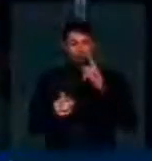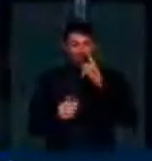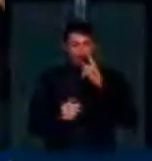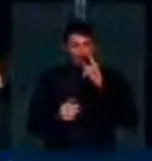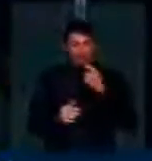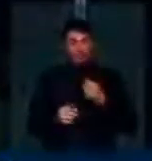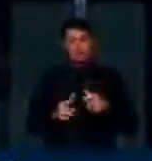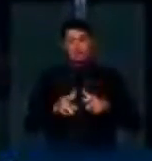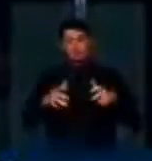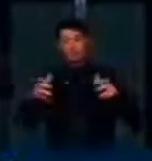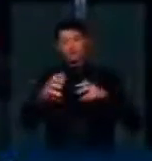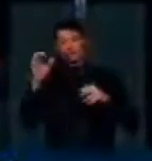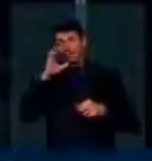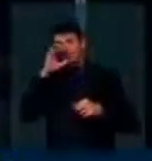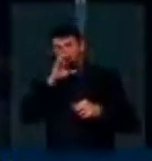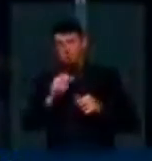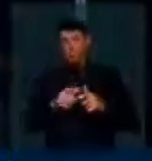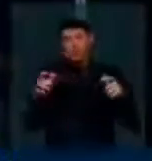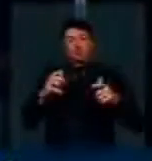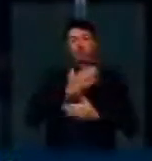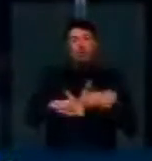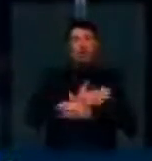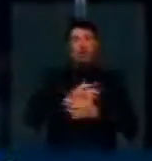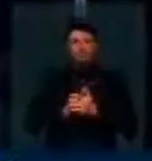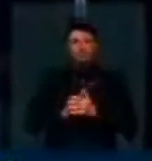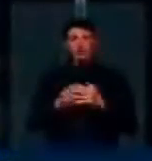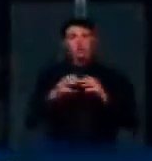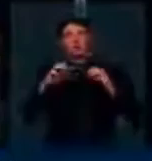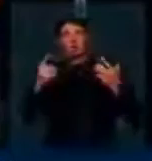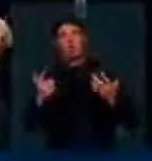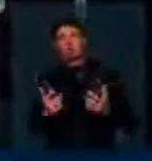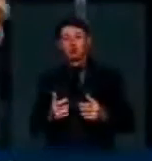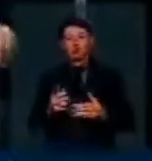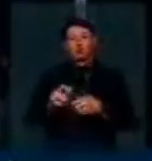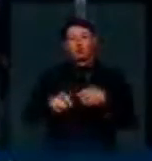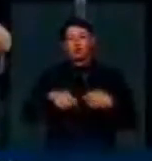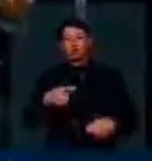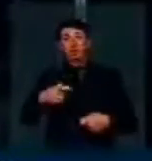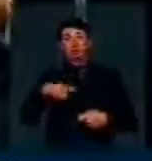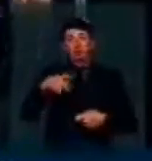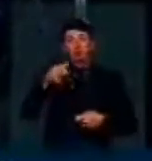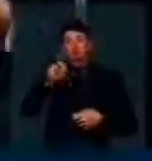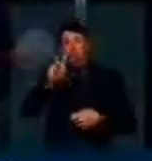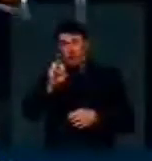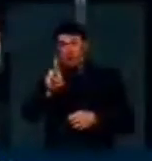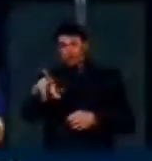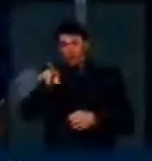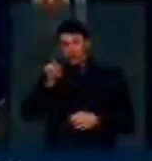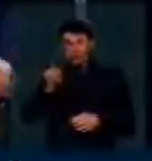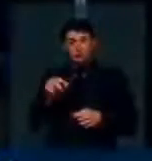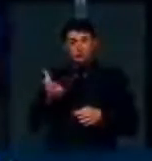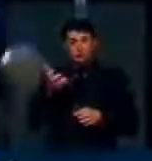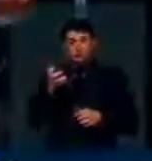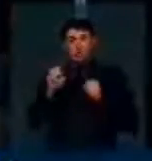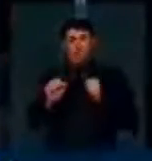o seu tamanho de velocidade, o seu tamanho de arquivo. E é claro que alguém que tem um provedor que escolheu o tamanho que ele quer, vai